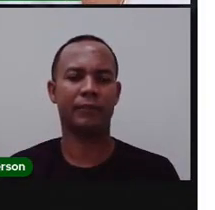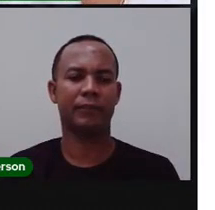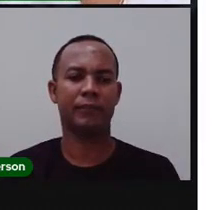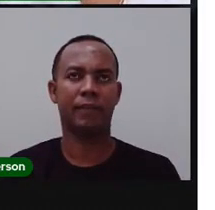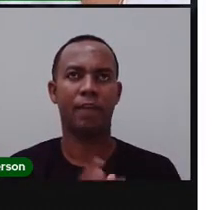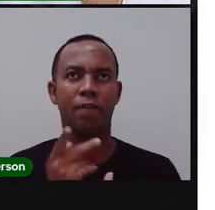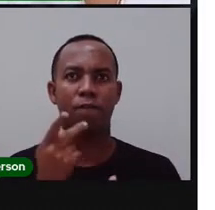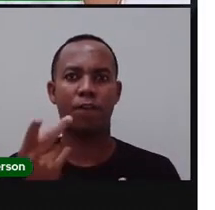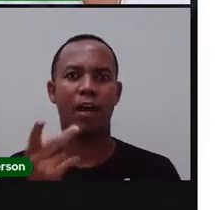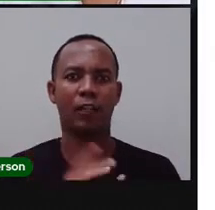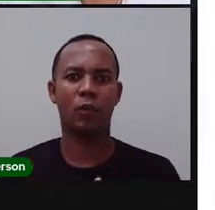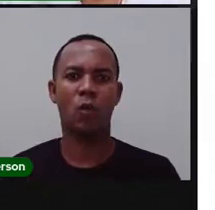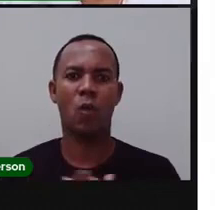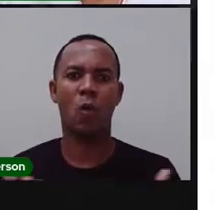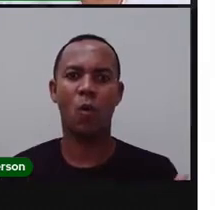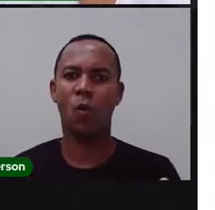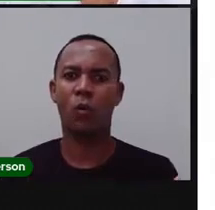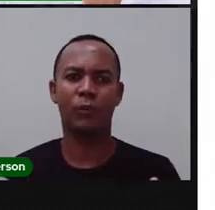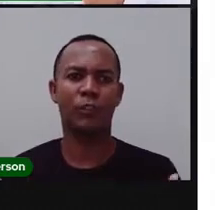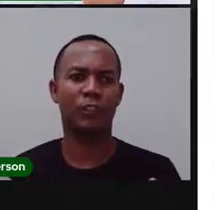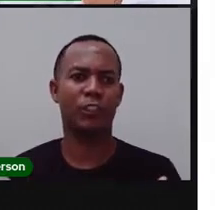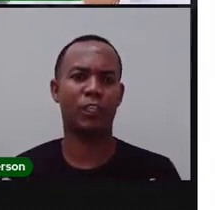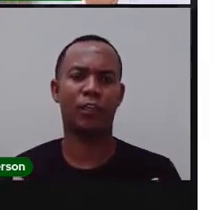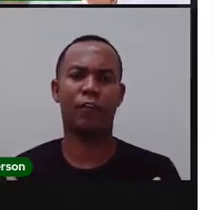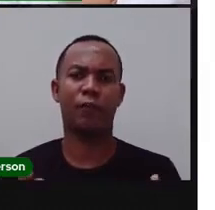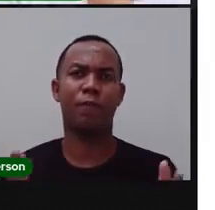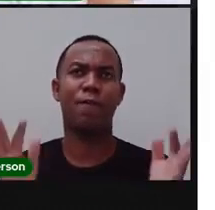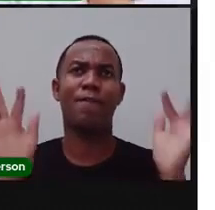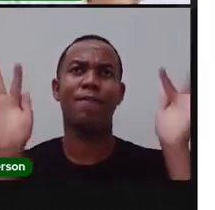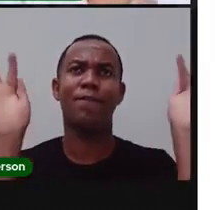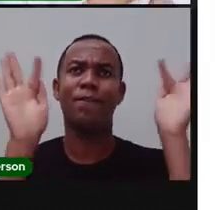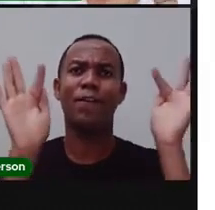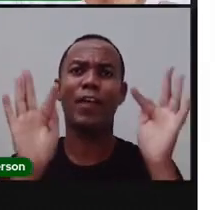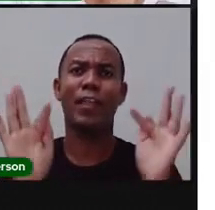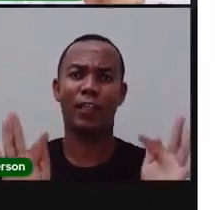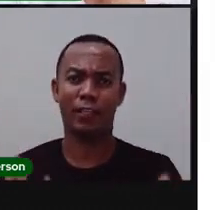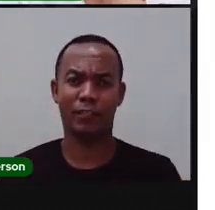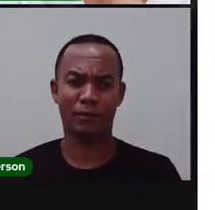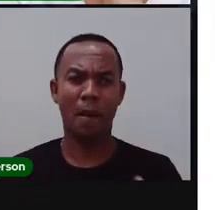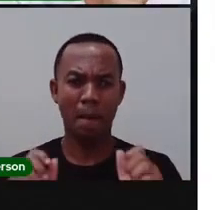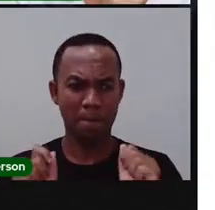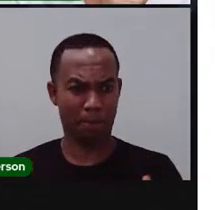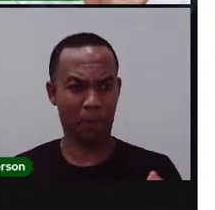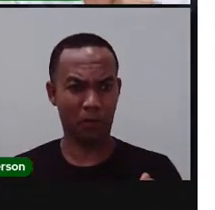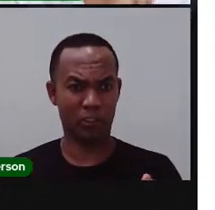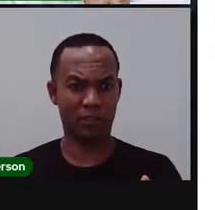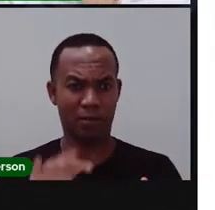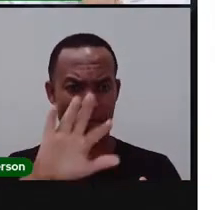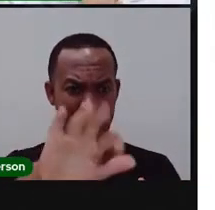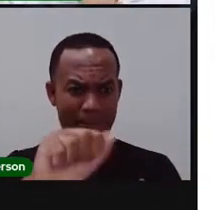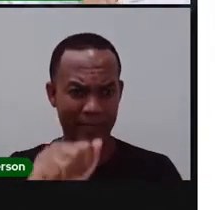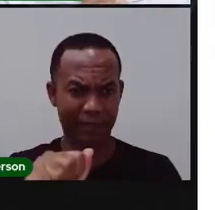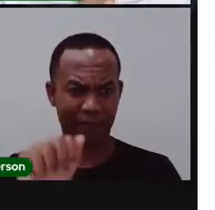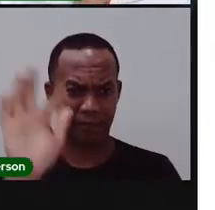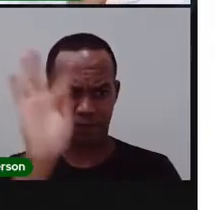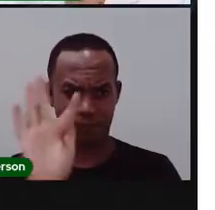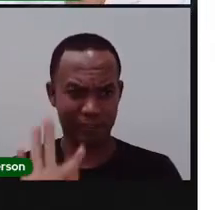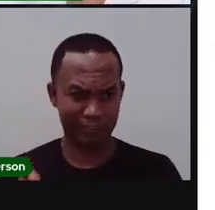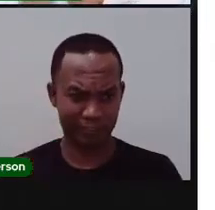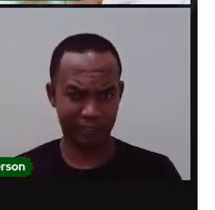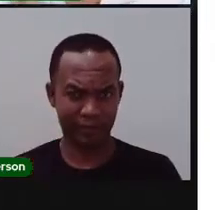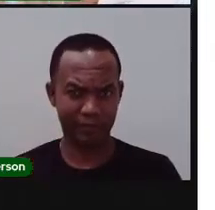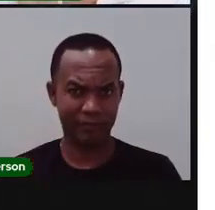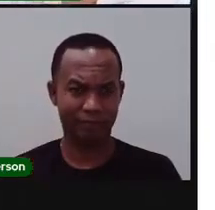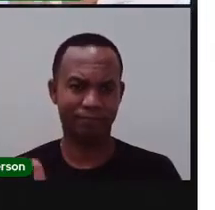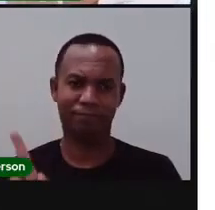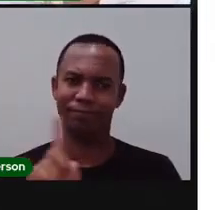feliz. A minha felicidade, ela é pautável? Eu posso pegar a minha felicidade? Não. Então, ela é o